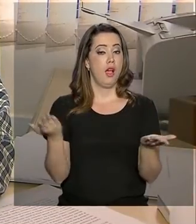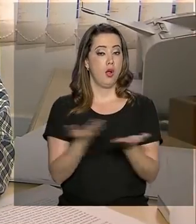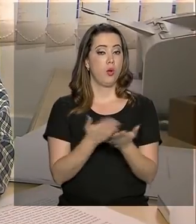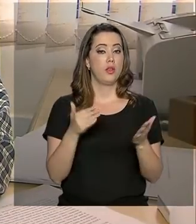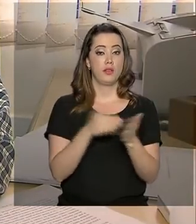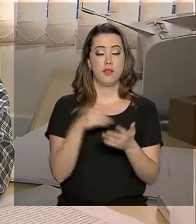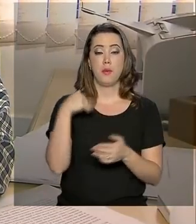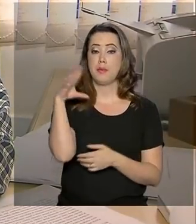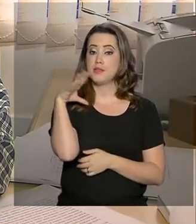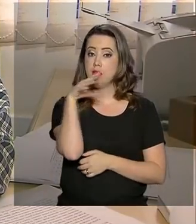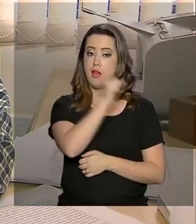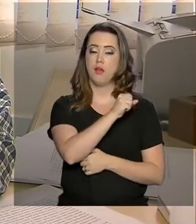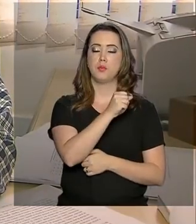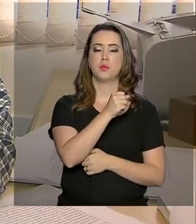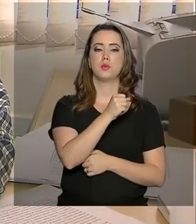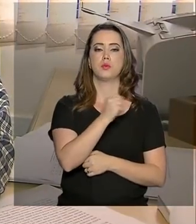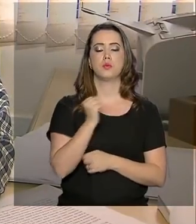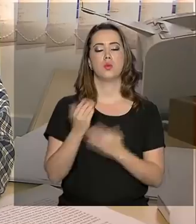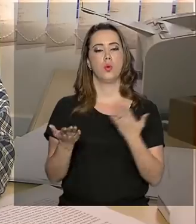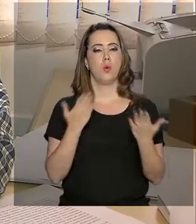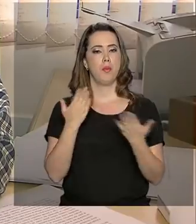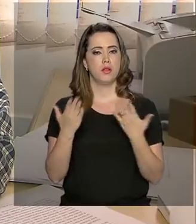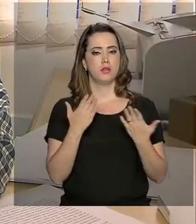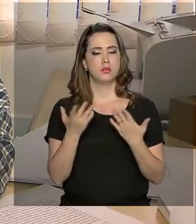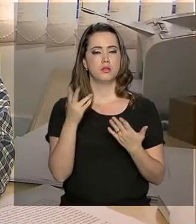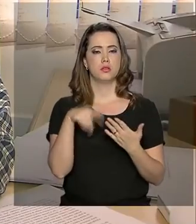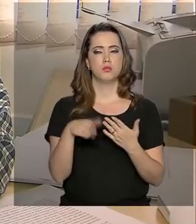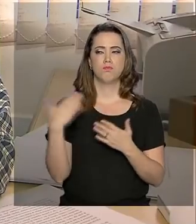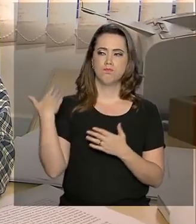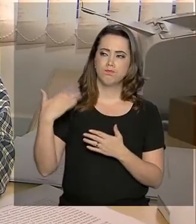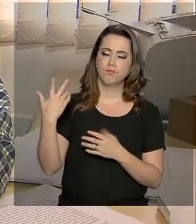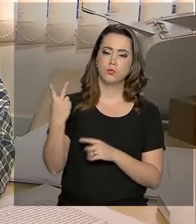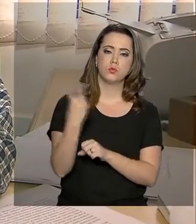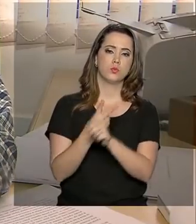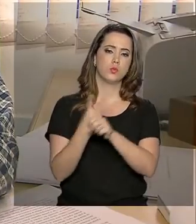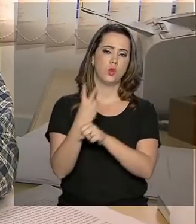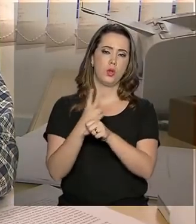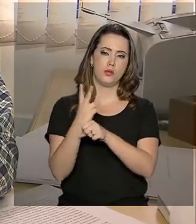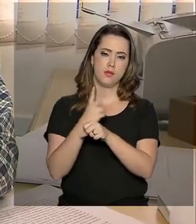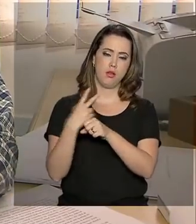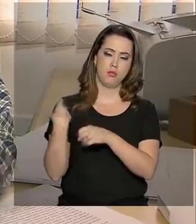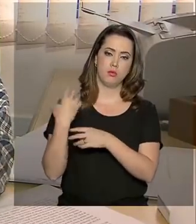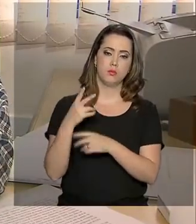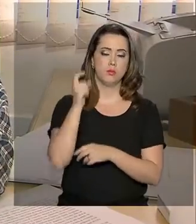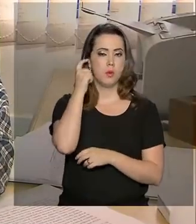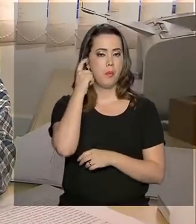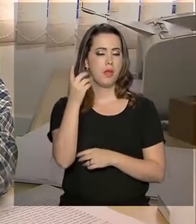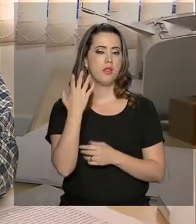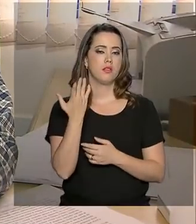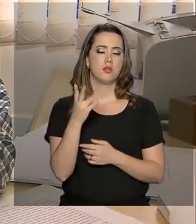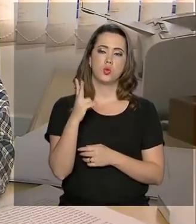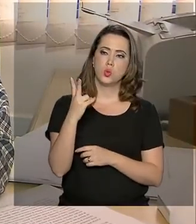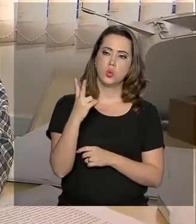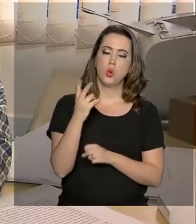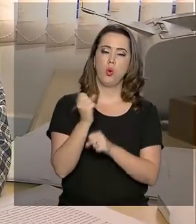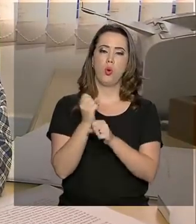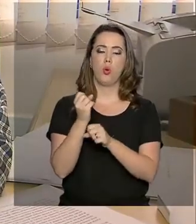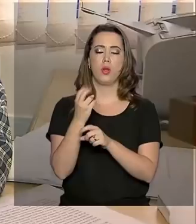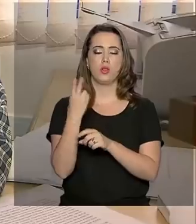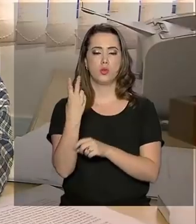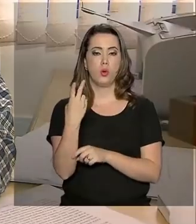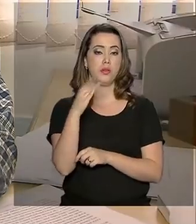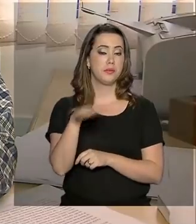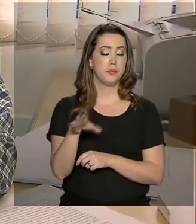crescimento relativamente ao registrado nos últimos dois anos, se pensa a alta de 2% a 2,5%.